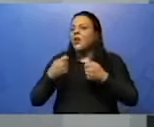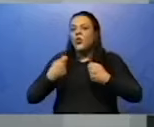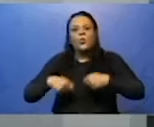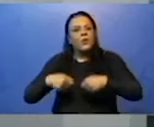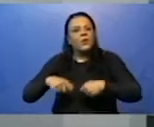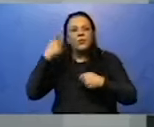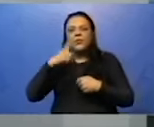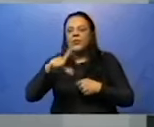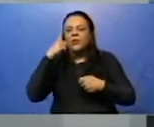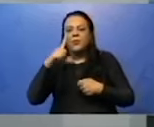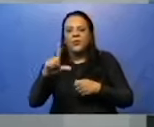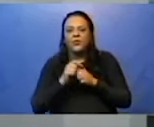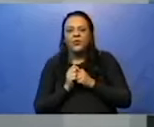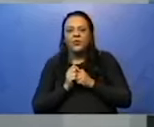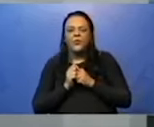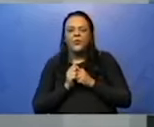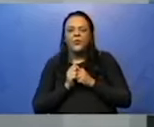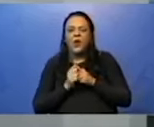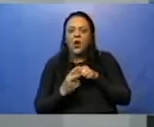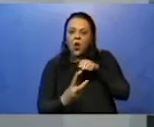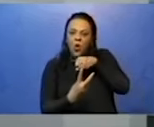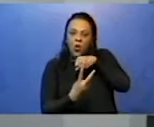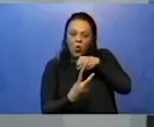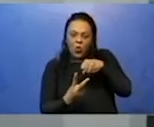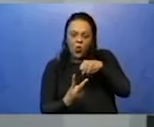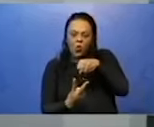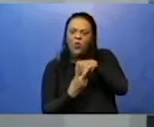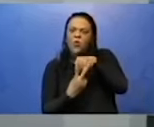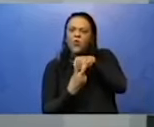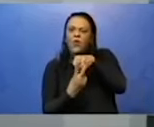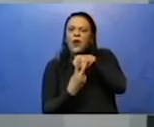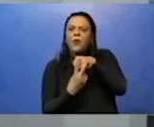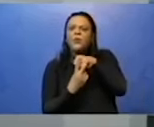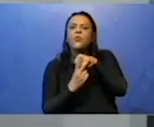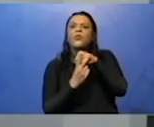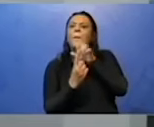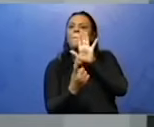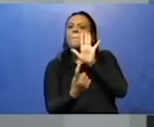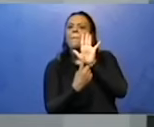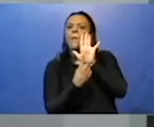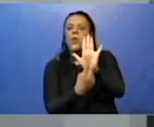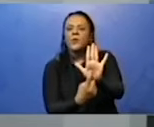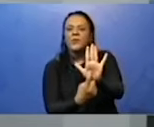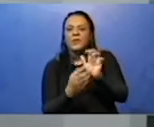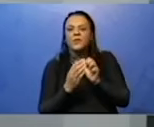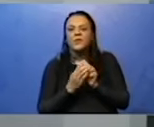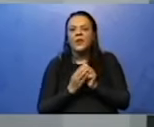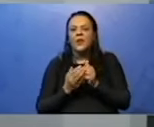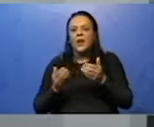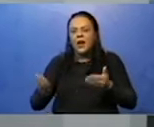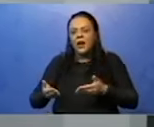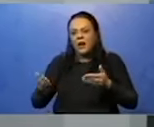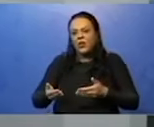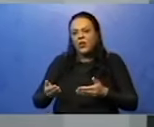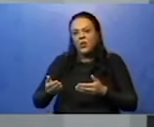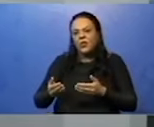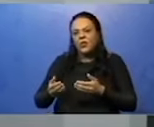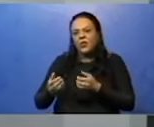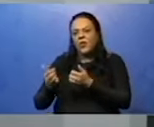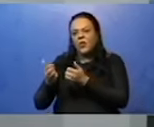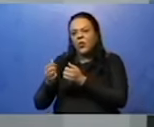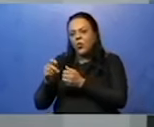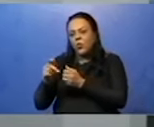Só o verbo já conta que sou eu. Porque o único que pode terminar em ei, que é essa desinência, sou eu. Eu enviei.